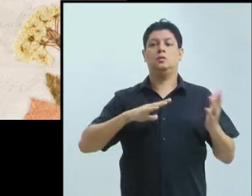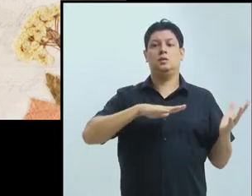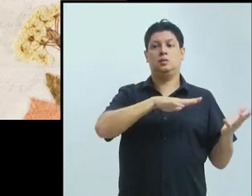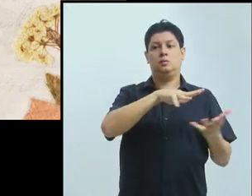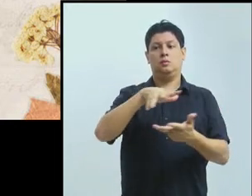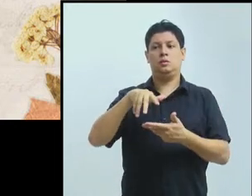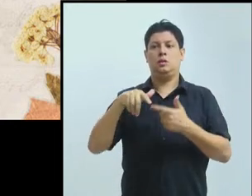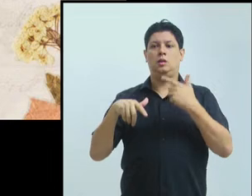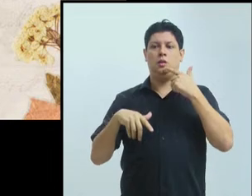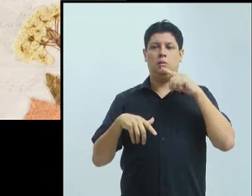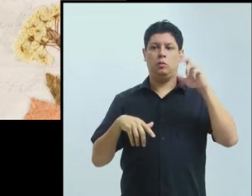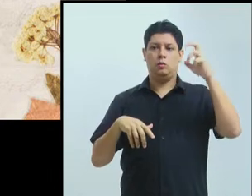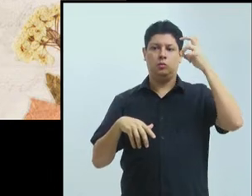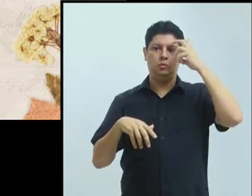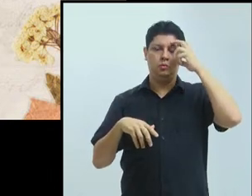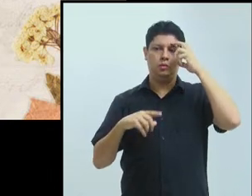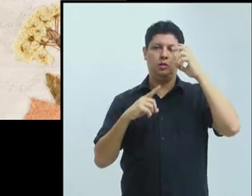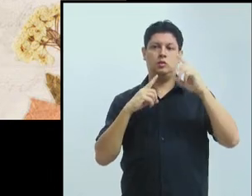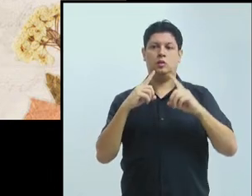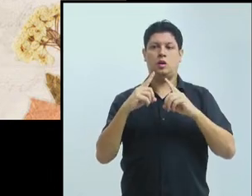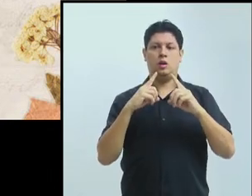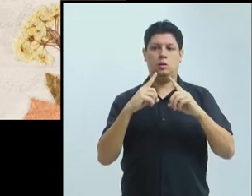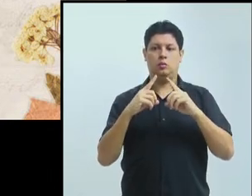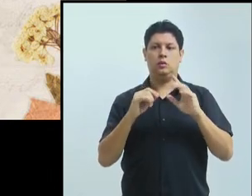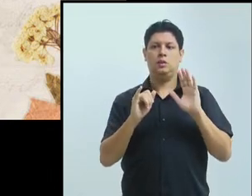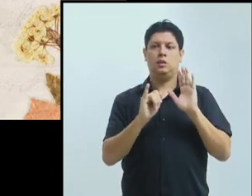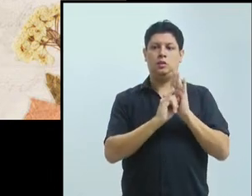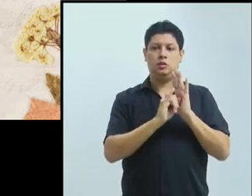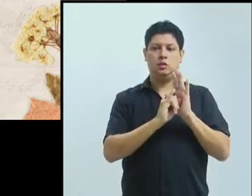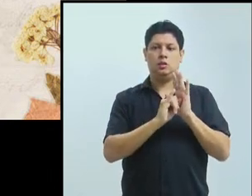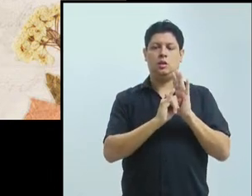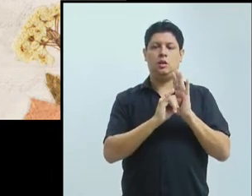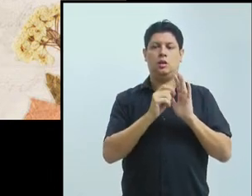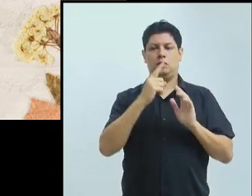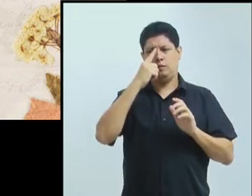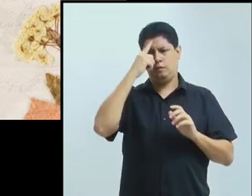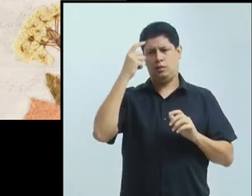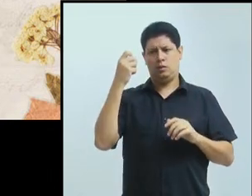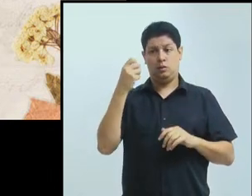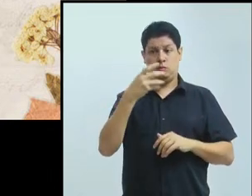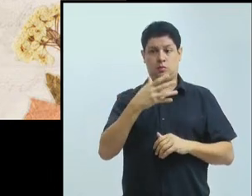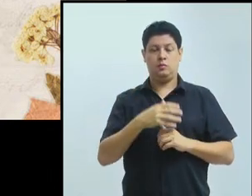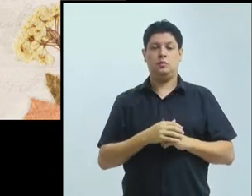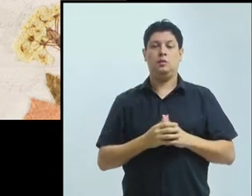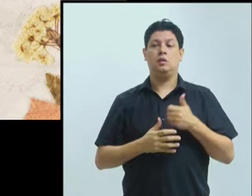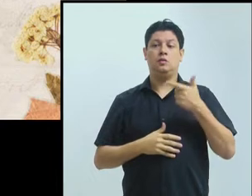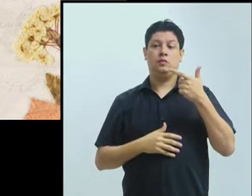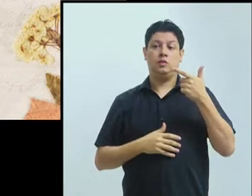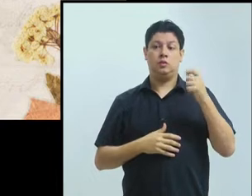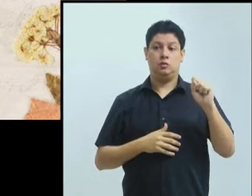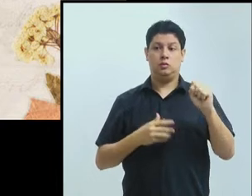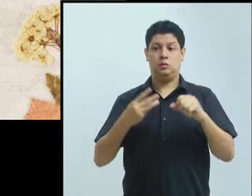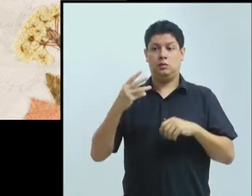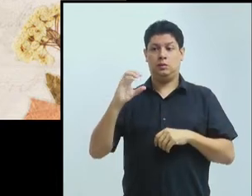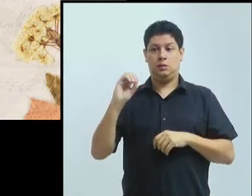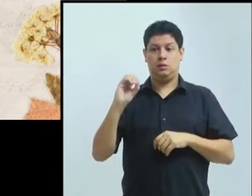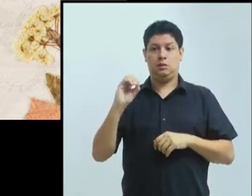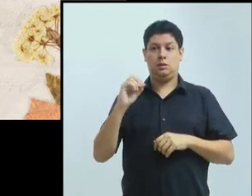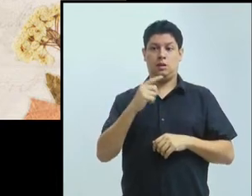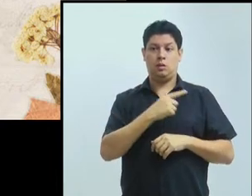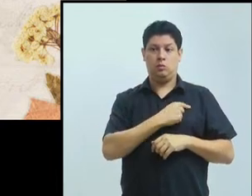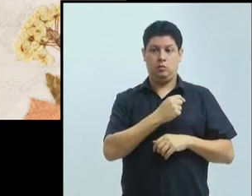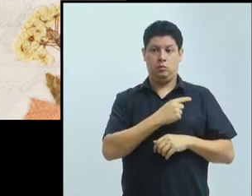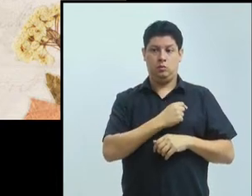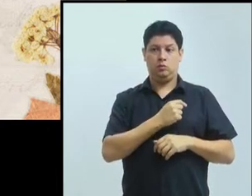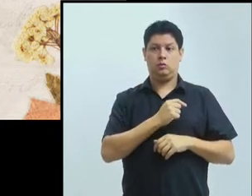e Identidades Reinventadas. O evento será de 28 a 30 de agosto, na Universidade Federal de Santa Catarina,